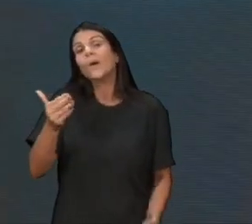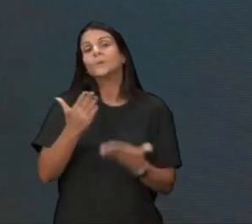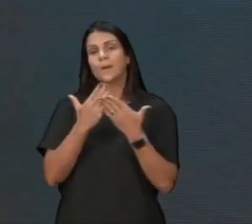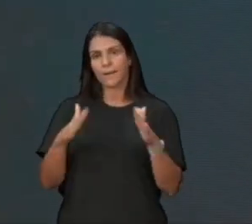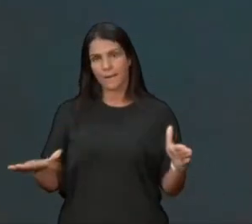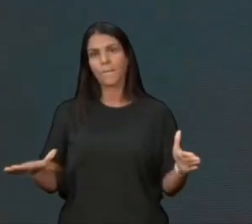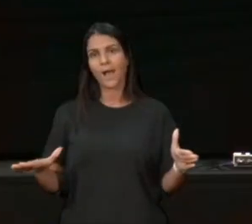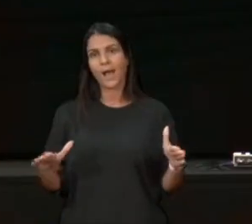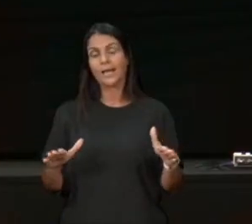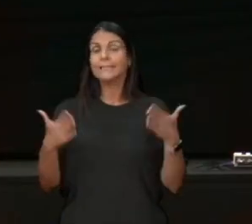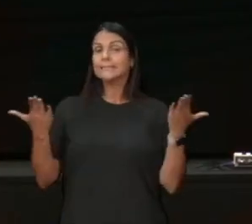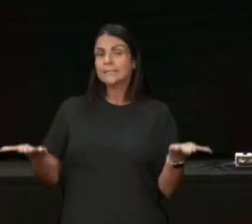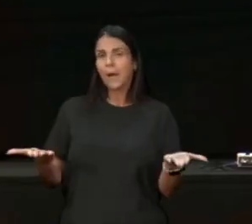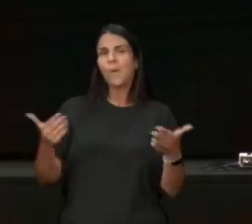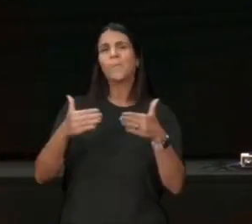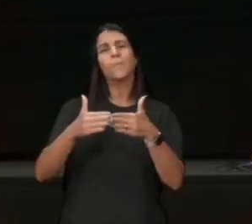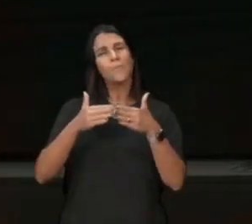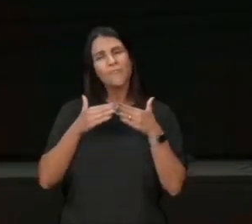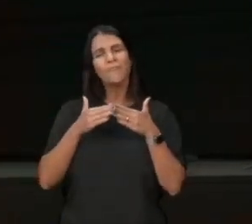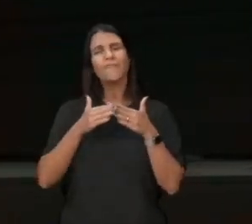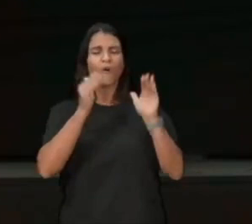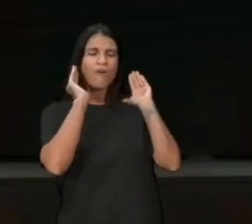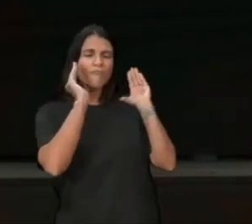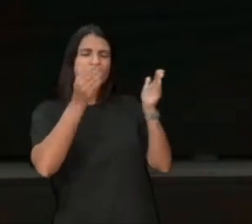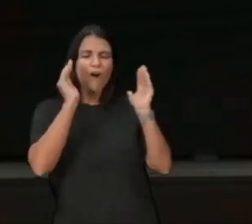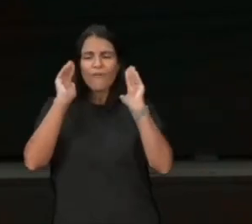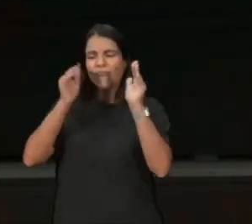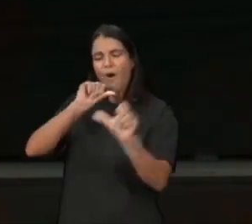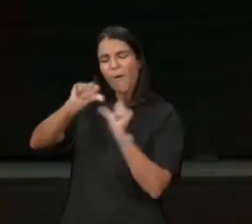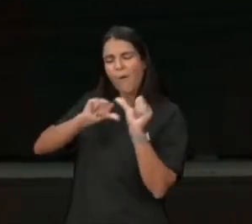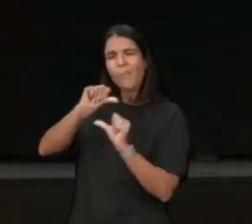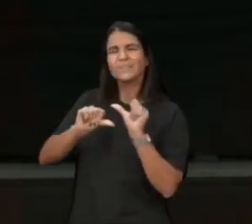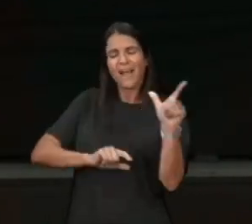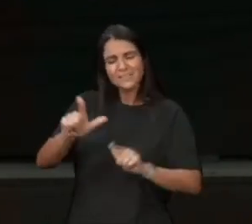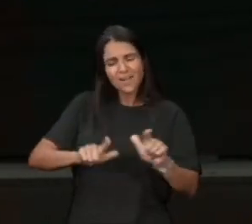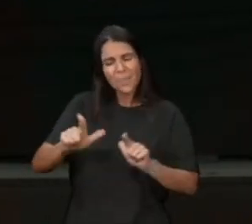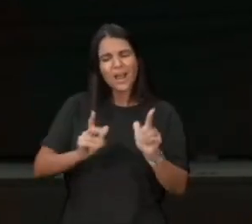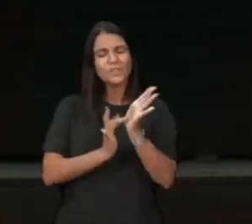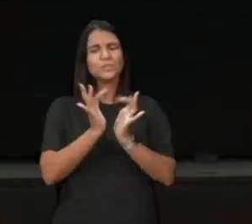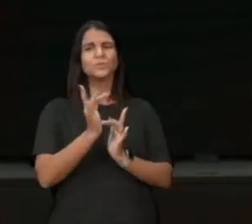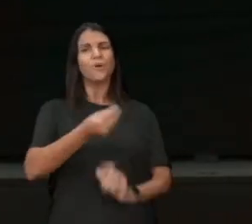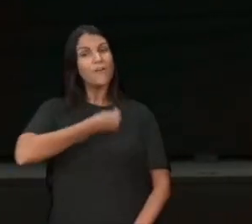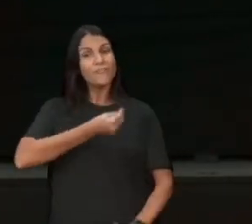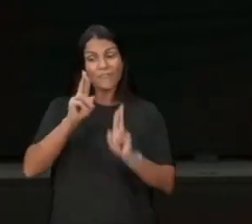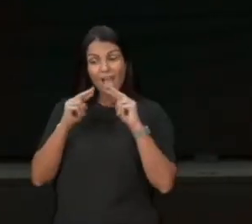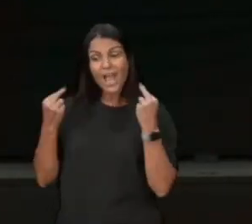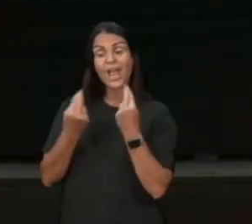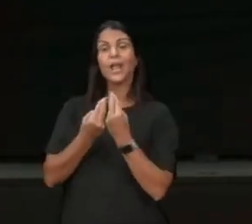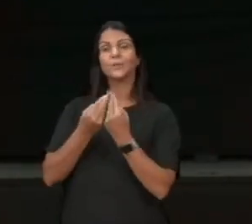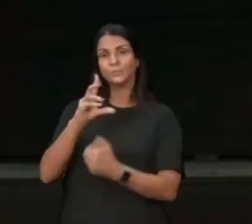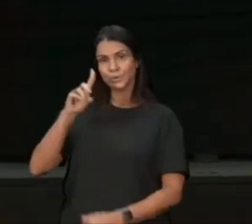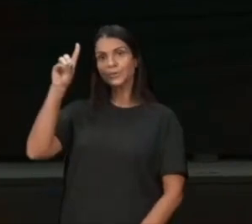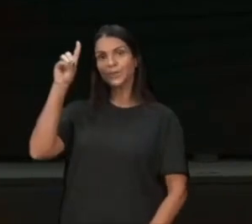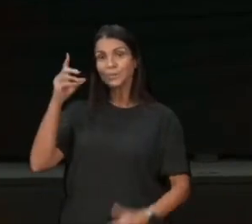Então, por favor, vamos mudar nosso foco, e vamos trabalhar para Jesus, e vamos viver o reino de Deus do jeito que tem que ser. Gente,